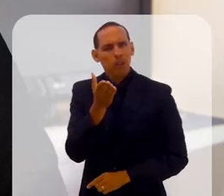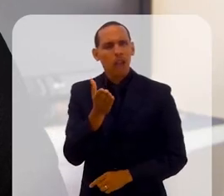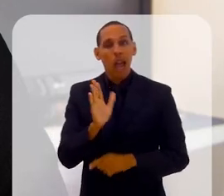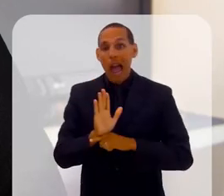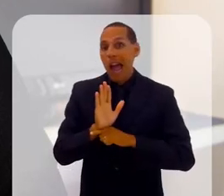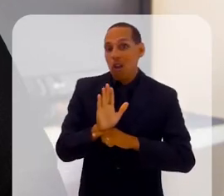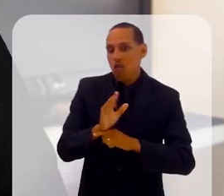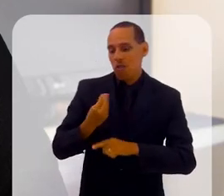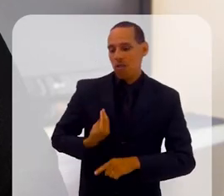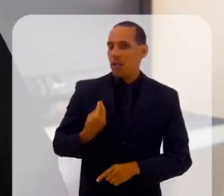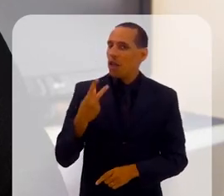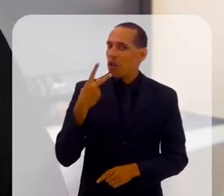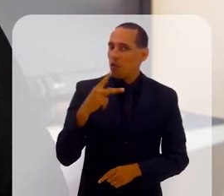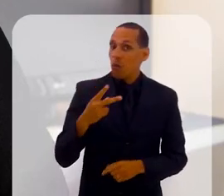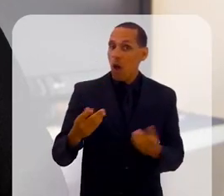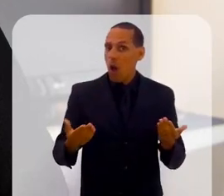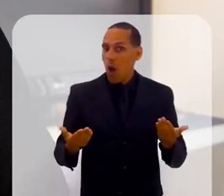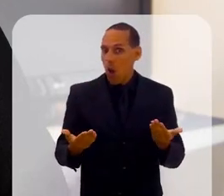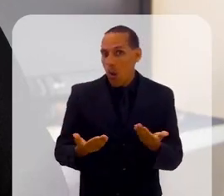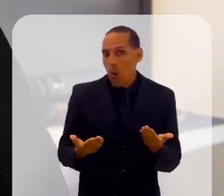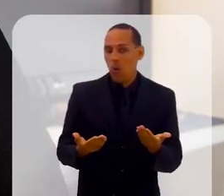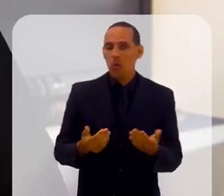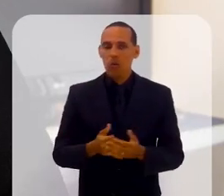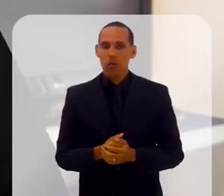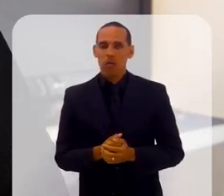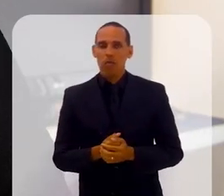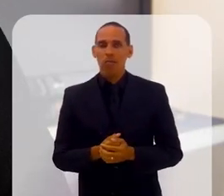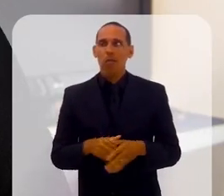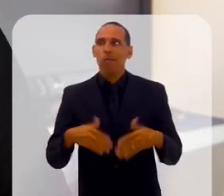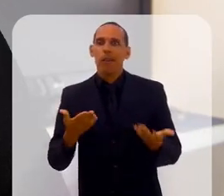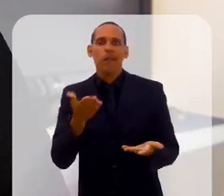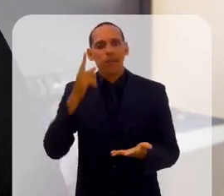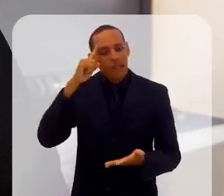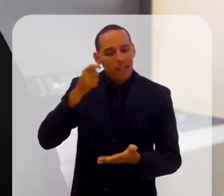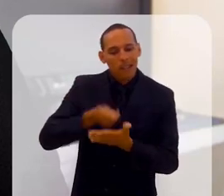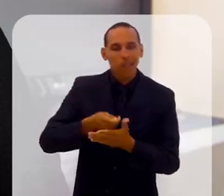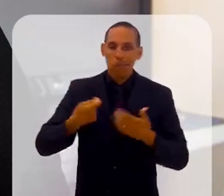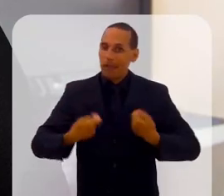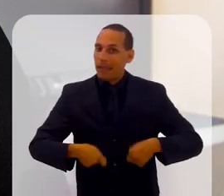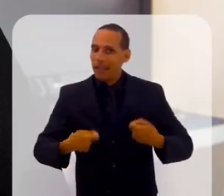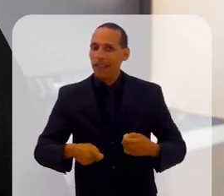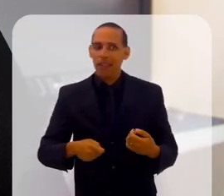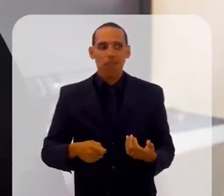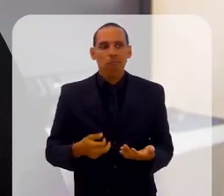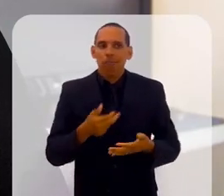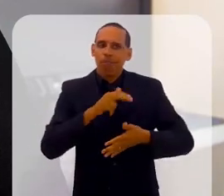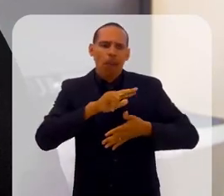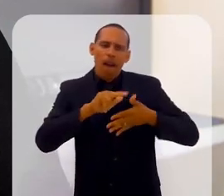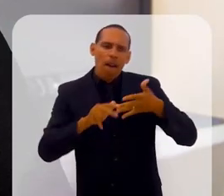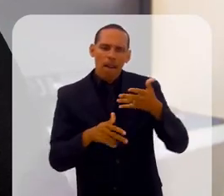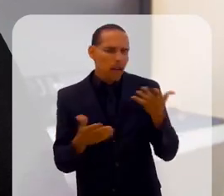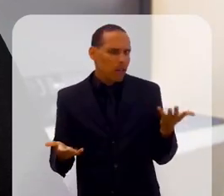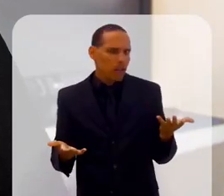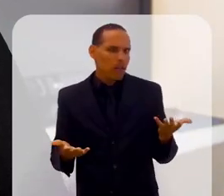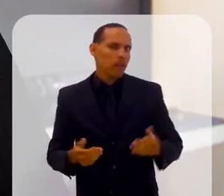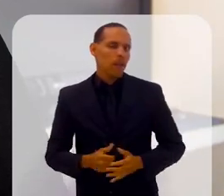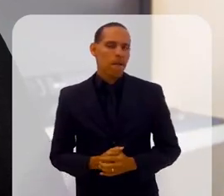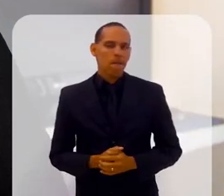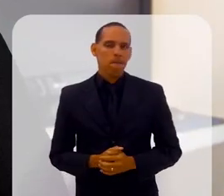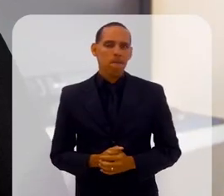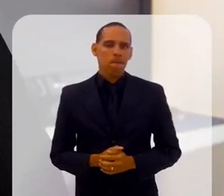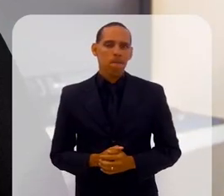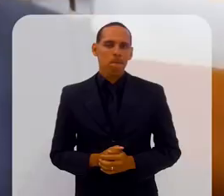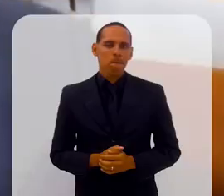influencia na sua vida, na tomada de decisões ou, enfim, em qualquer aspecto da sua